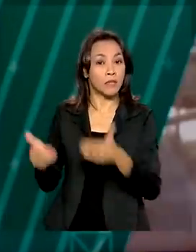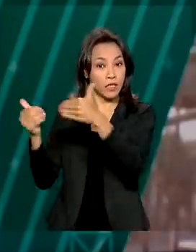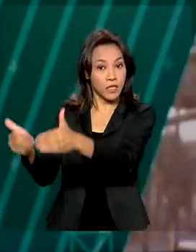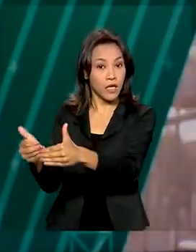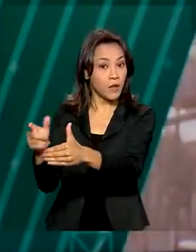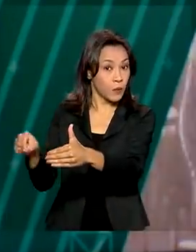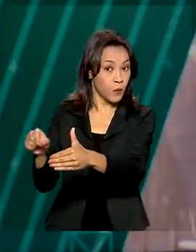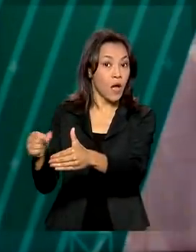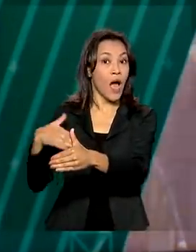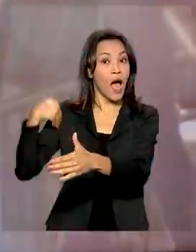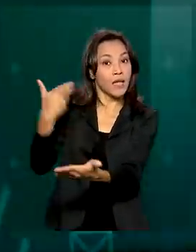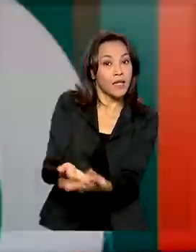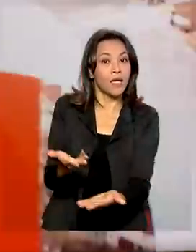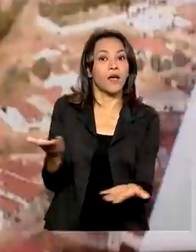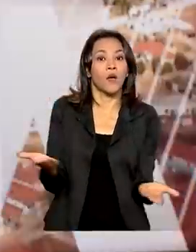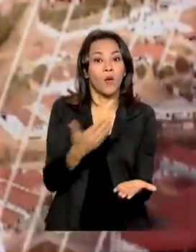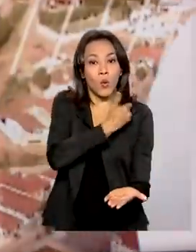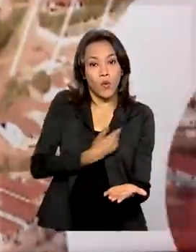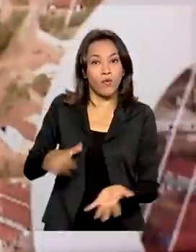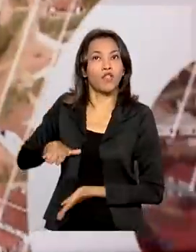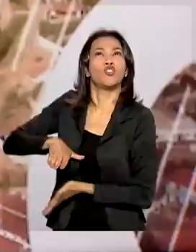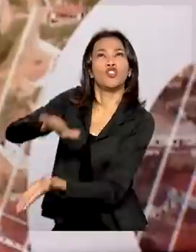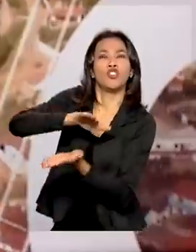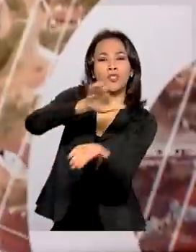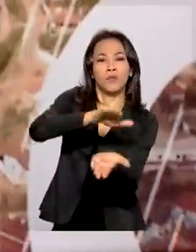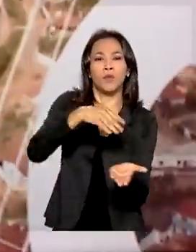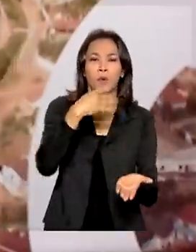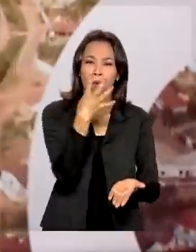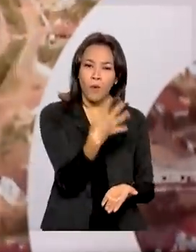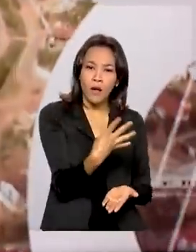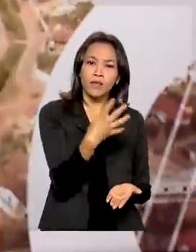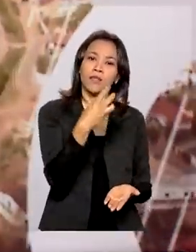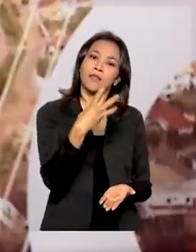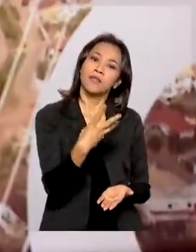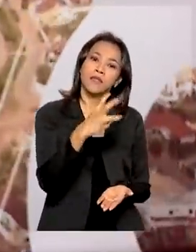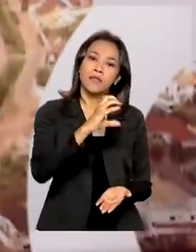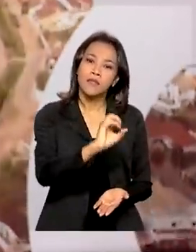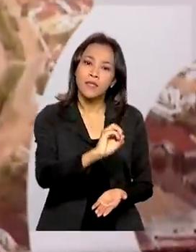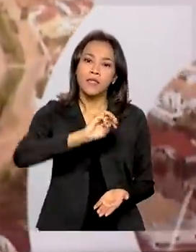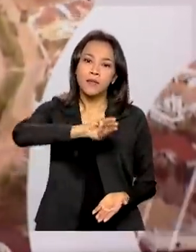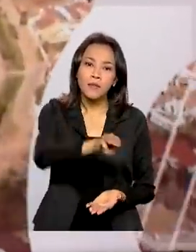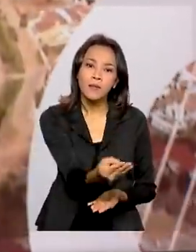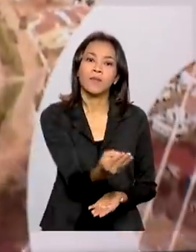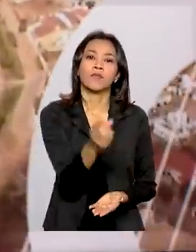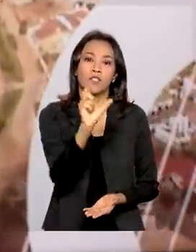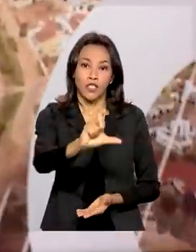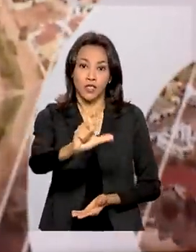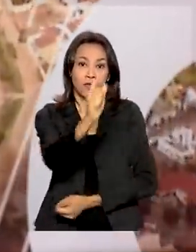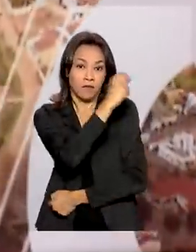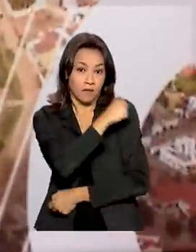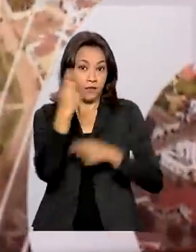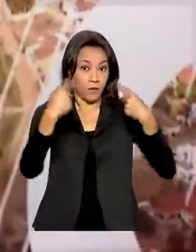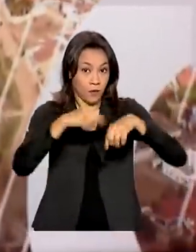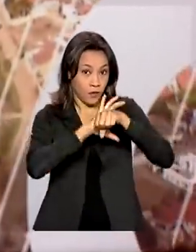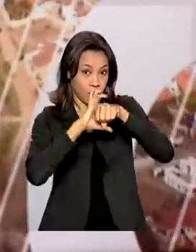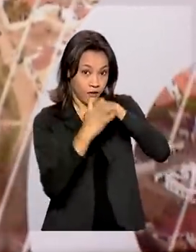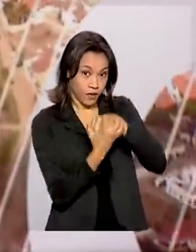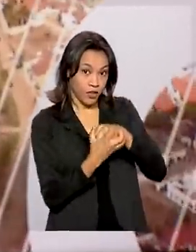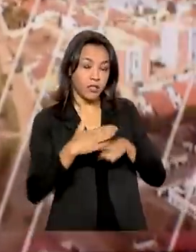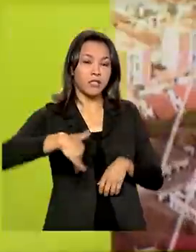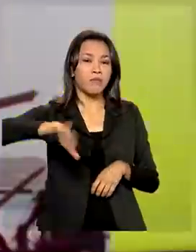distribuiu até agora mais de 430 milhões de doses de vacina contra a Covid-19 e mais de